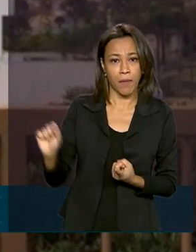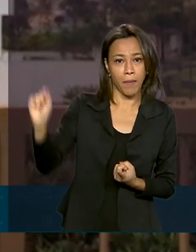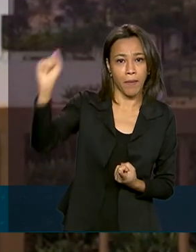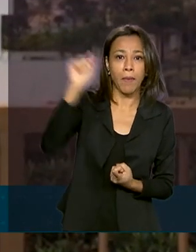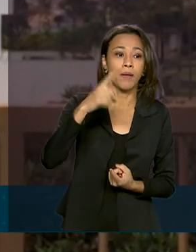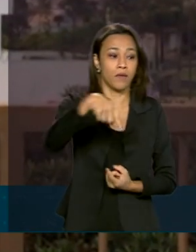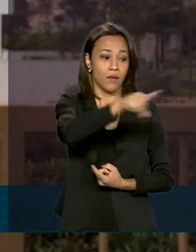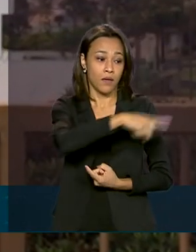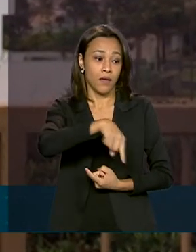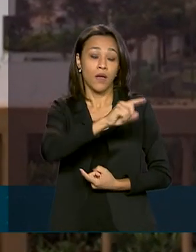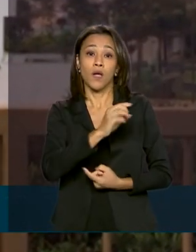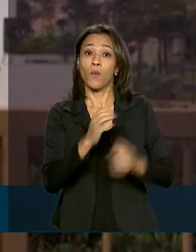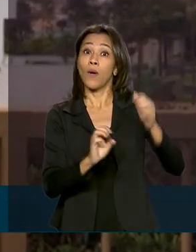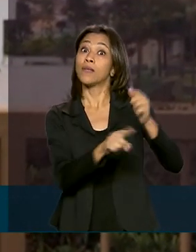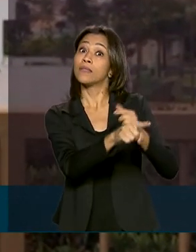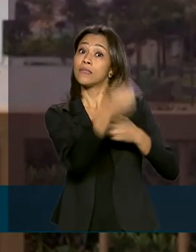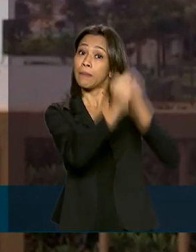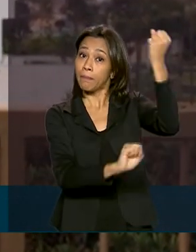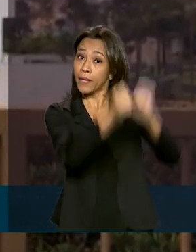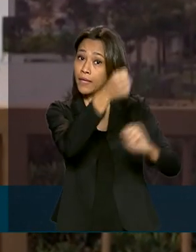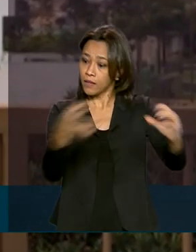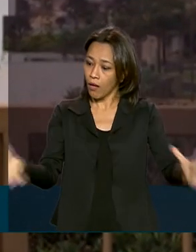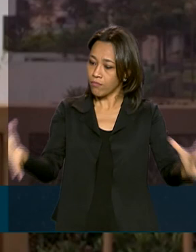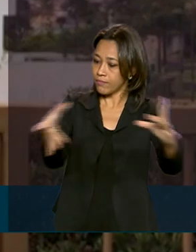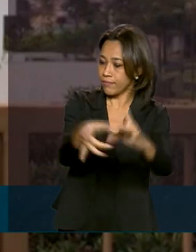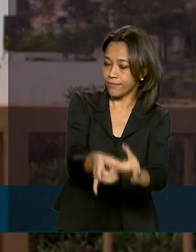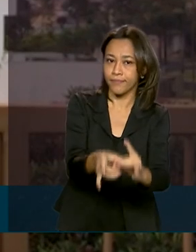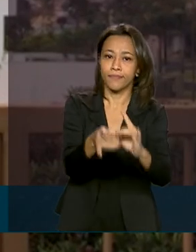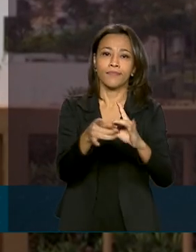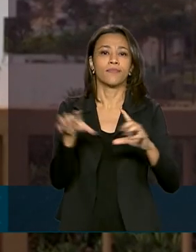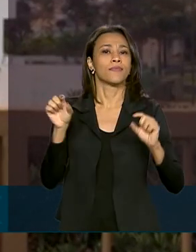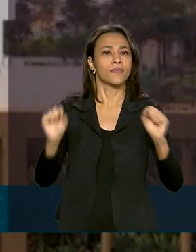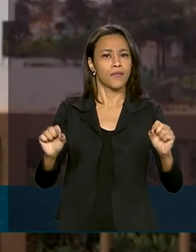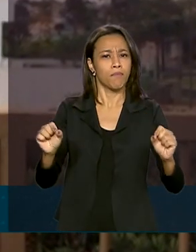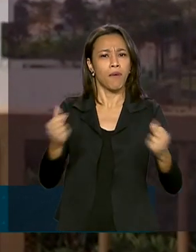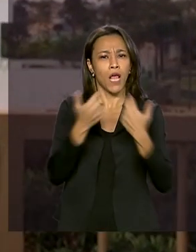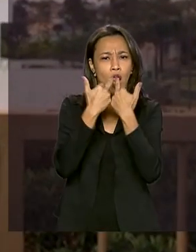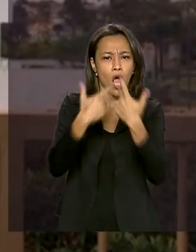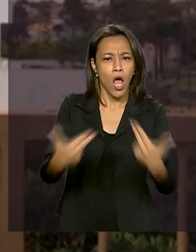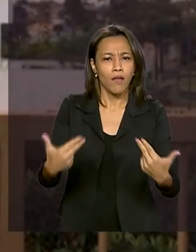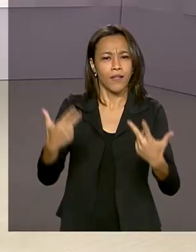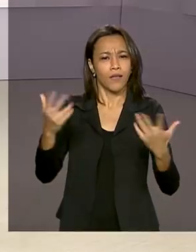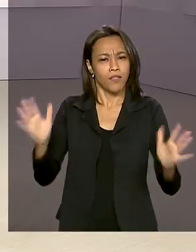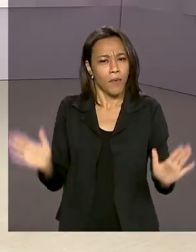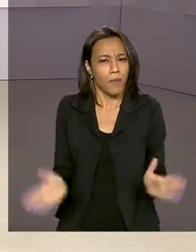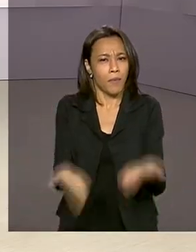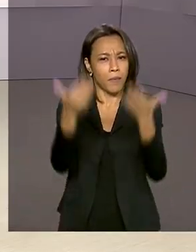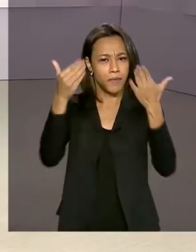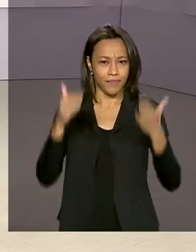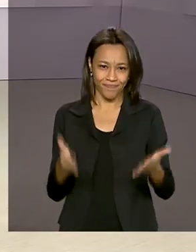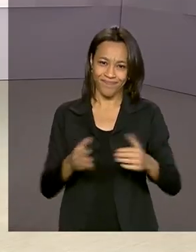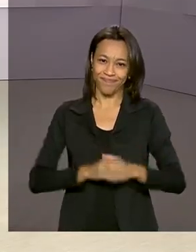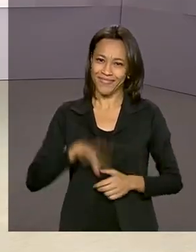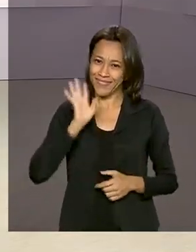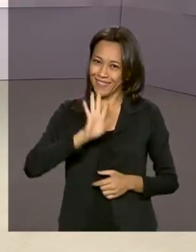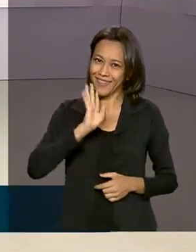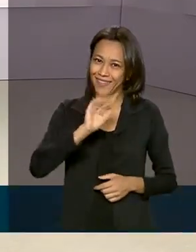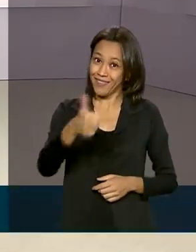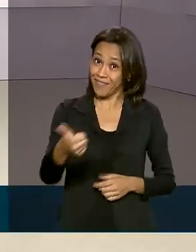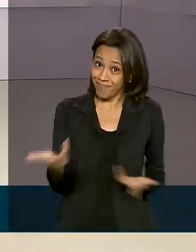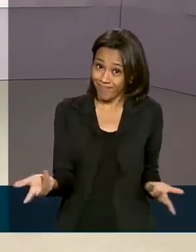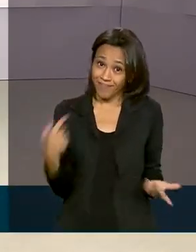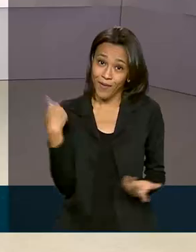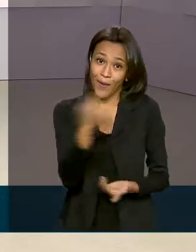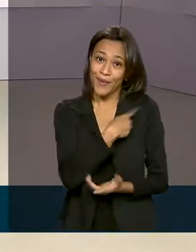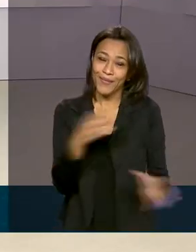industriais, em prol do fortalecimento da capacidade de inovação brasileira. Bacana isso aí, né? Bom,